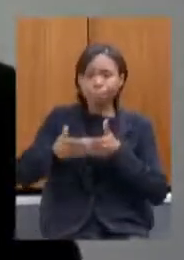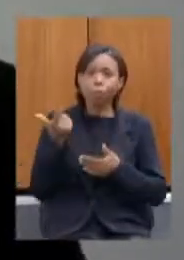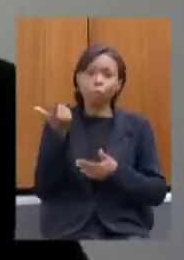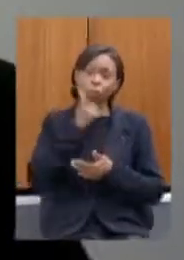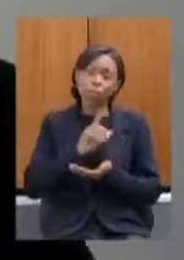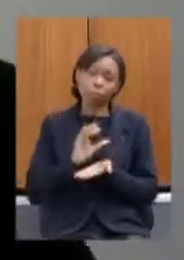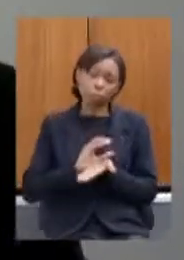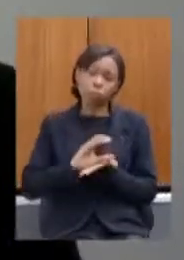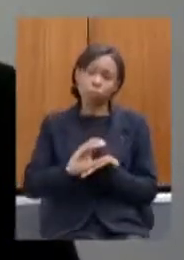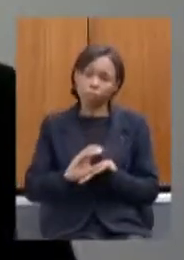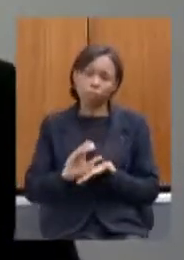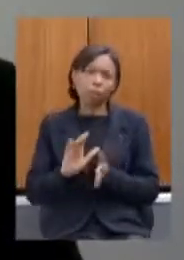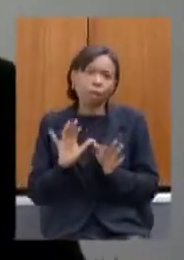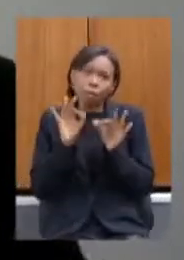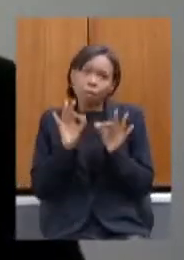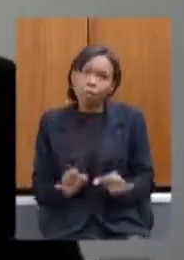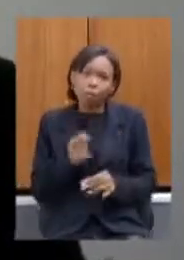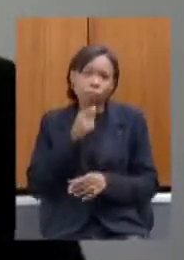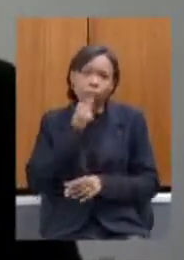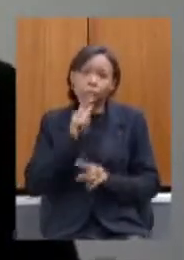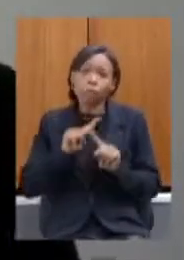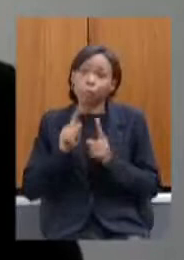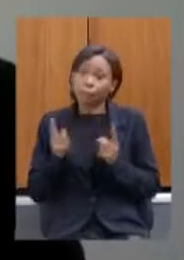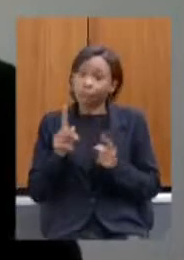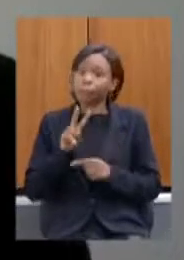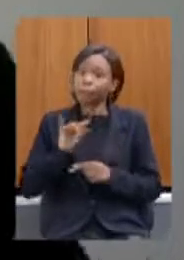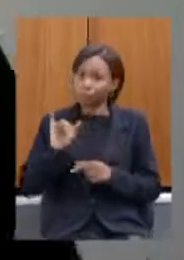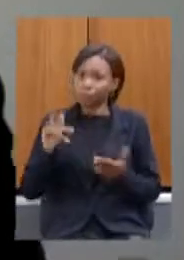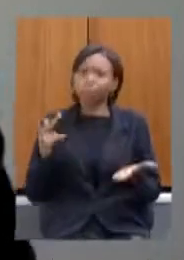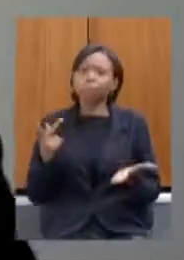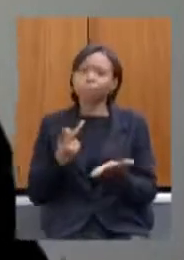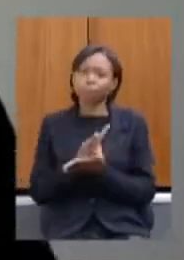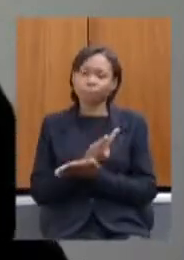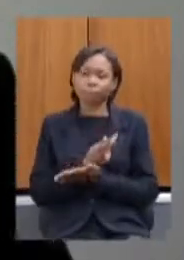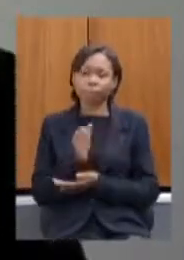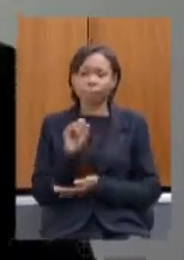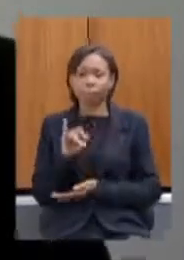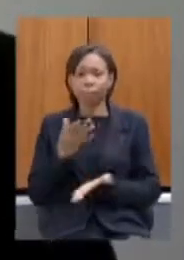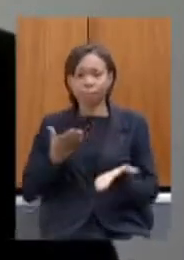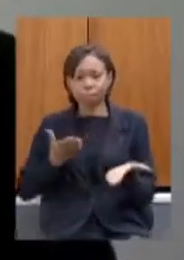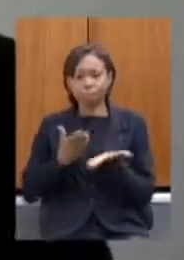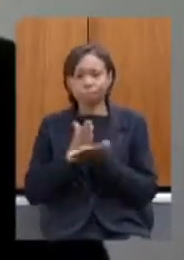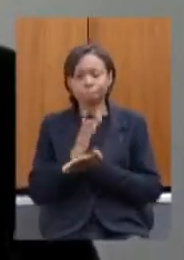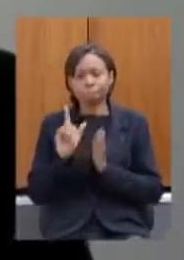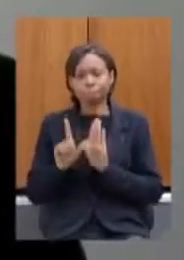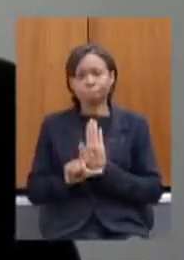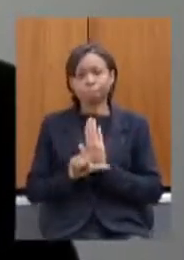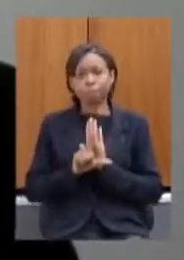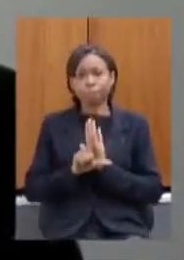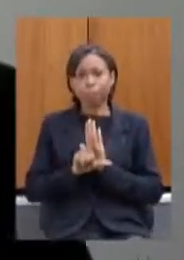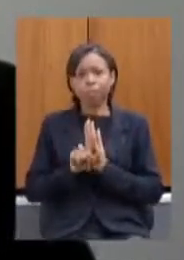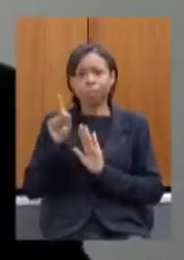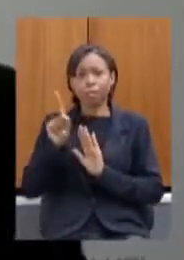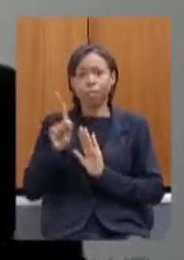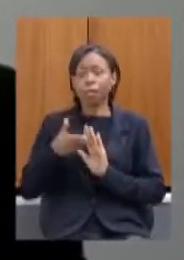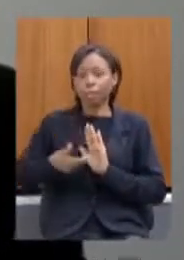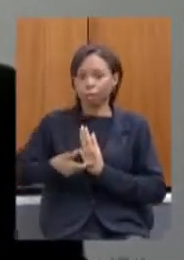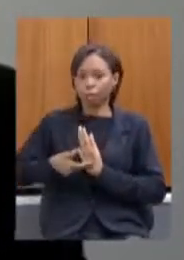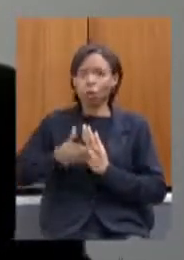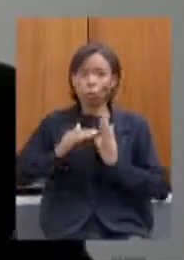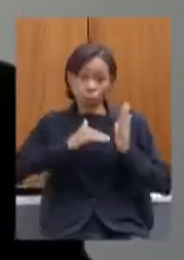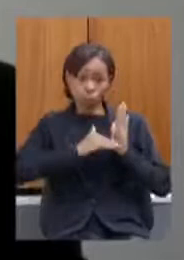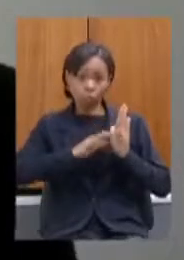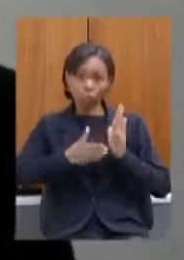recursos ela pode não ter sido ideal mas ela vai acontecer obviamente em aprovando uma lei na Câmara dos Deputados no Senado já foi